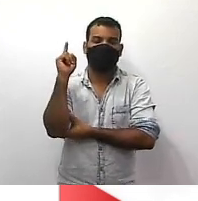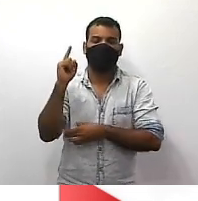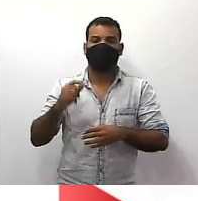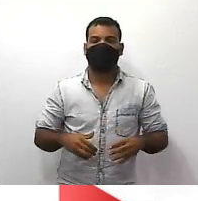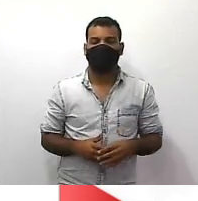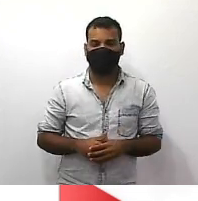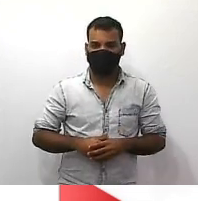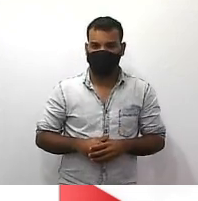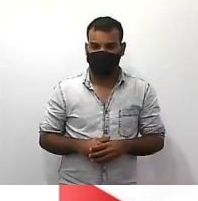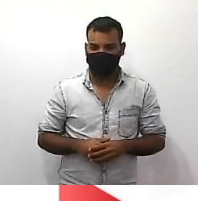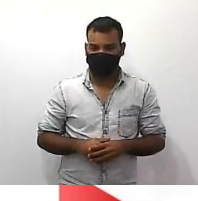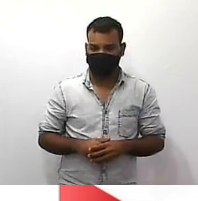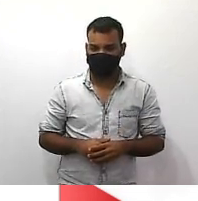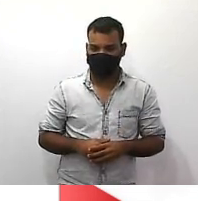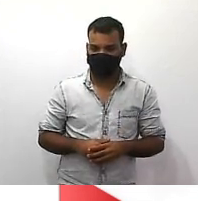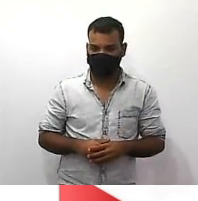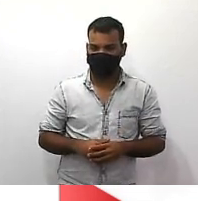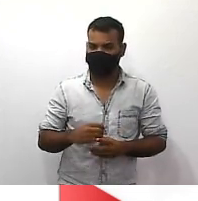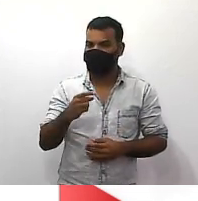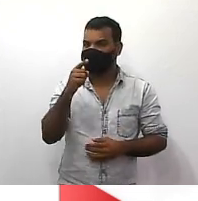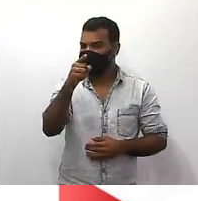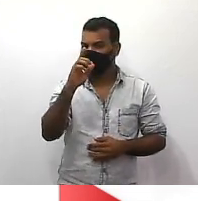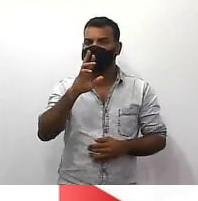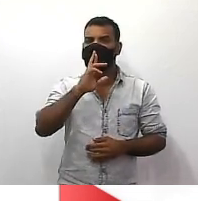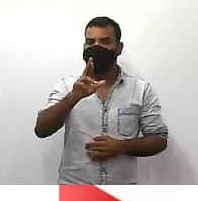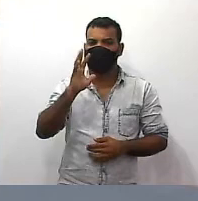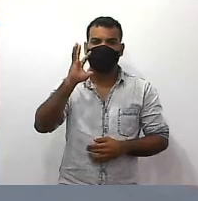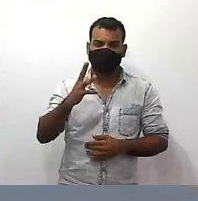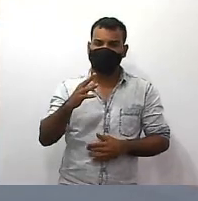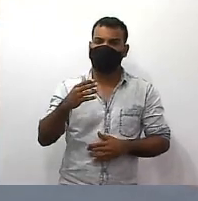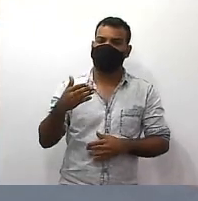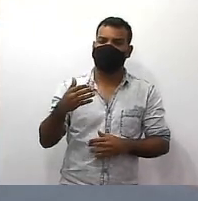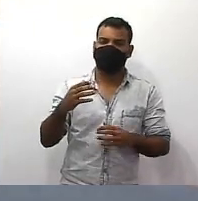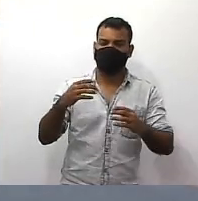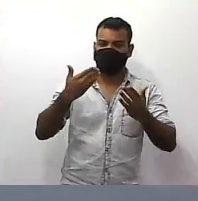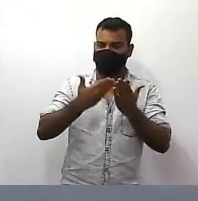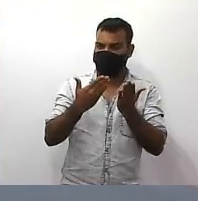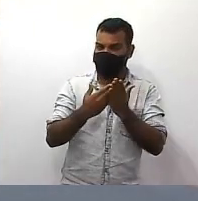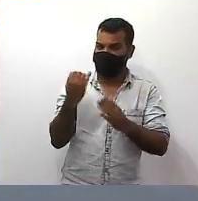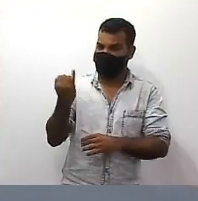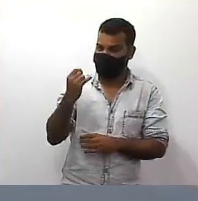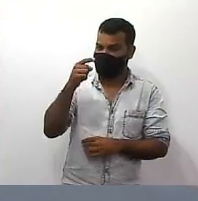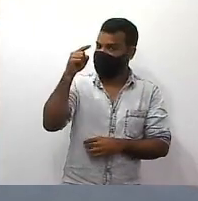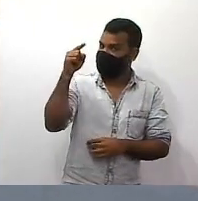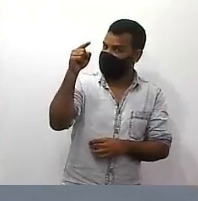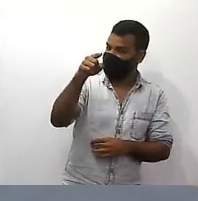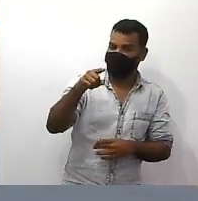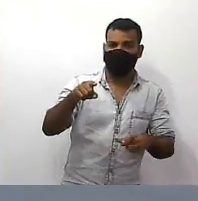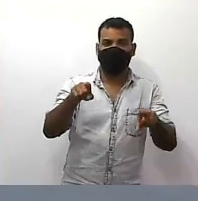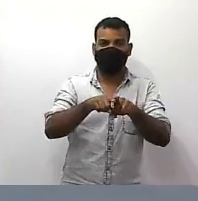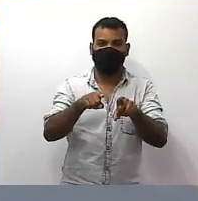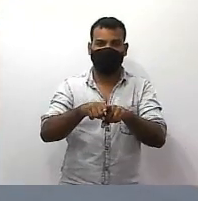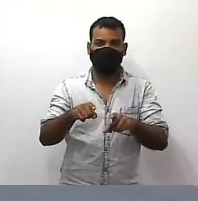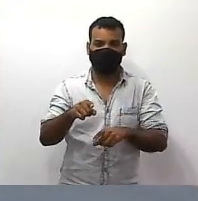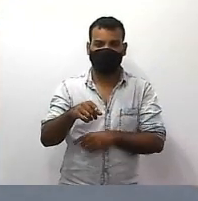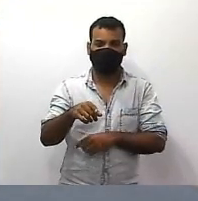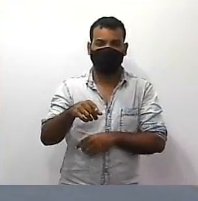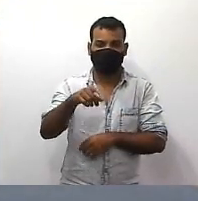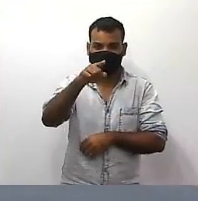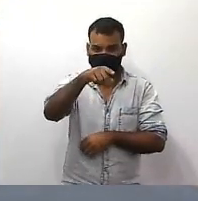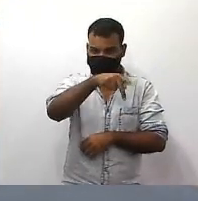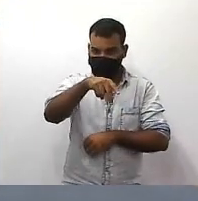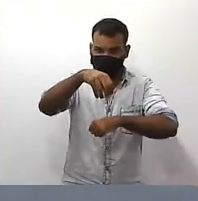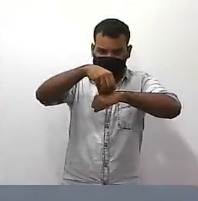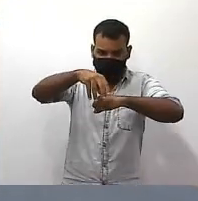importância de você tá resolvendo e participando da nossa videoaula tá bom? e é importante também professor pra vocês mandar essas